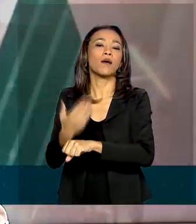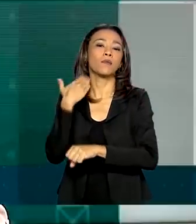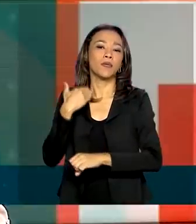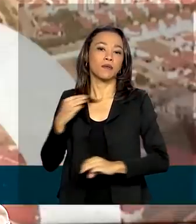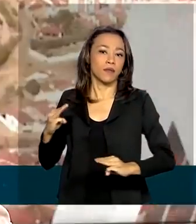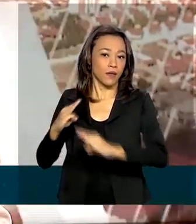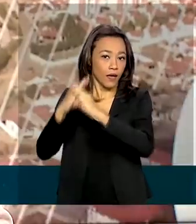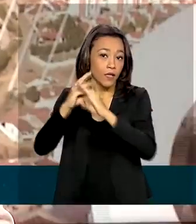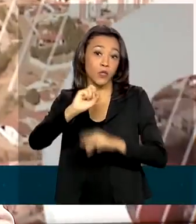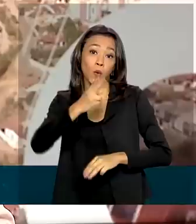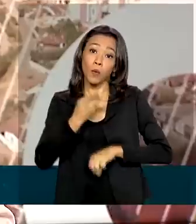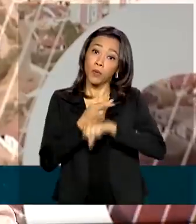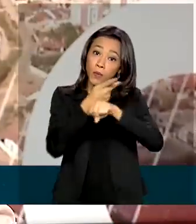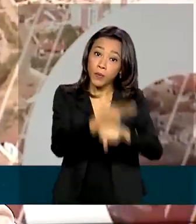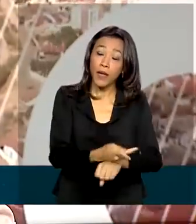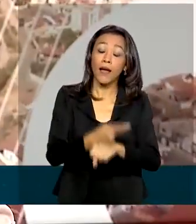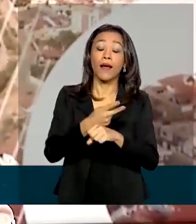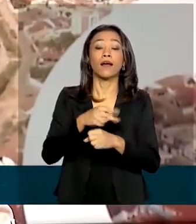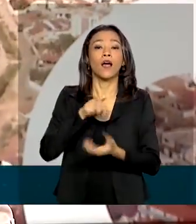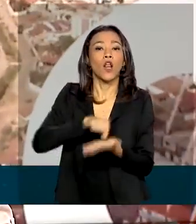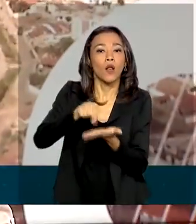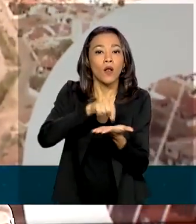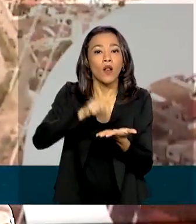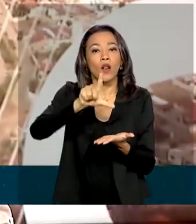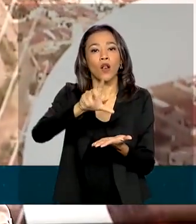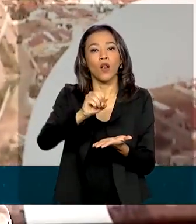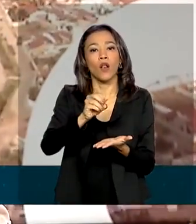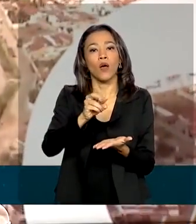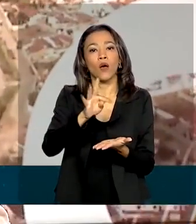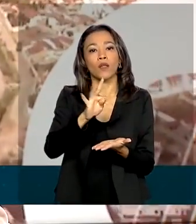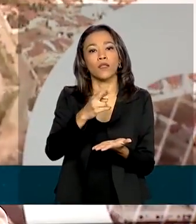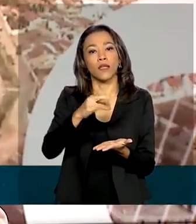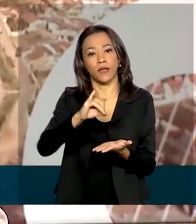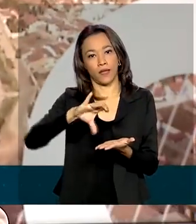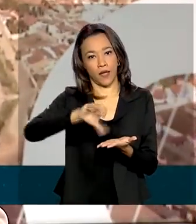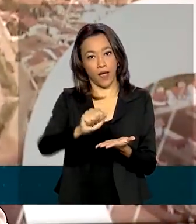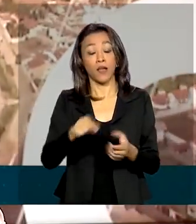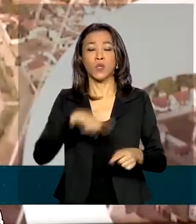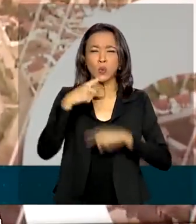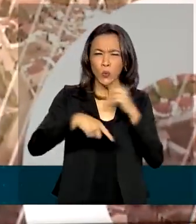Caixa ou em casas lotéricas. As dúvidas podem ser tiradas também pela Central 111.